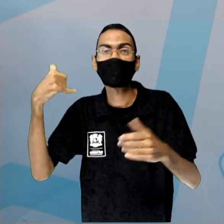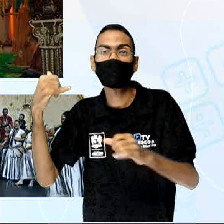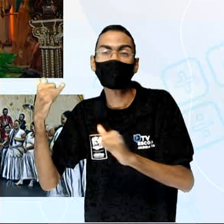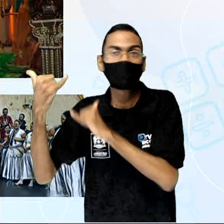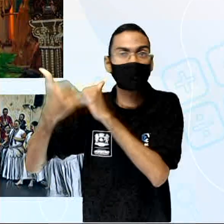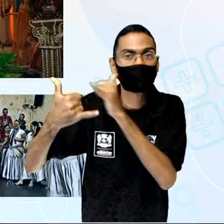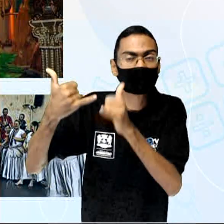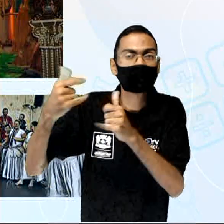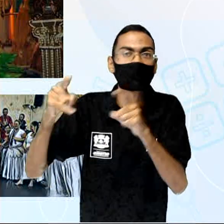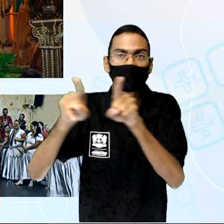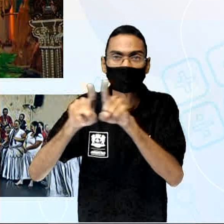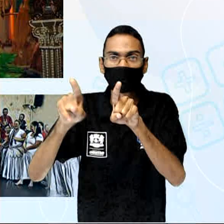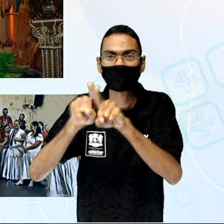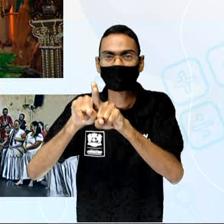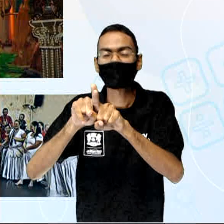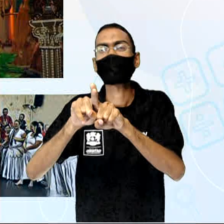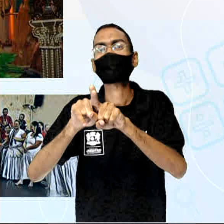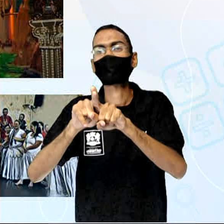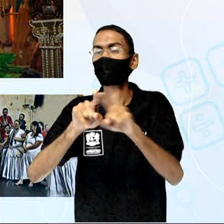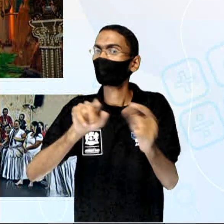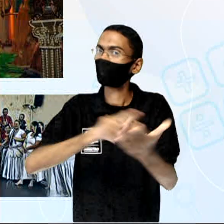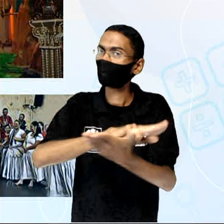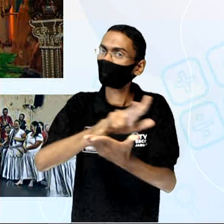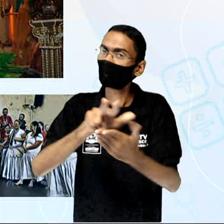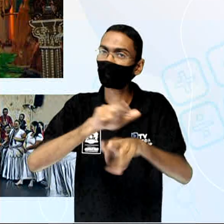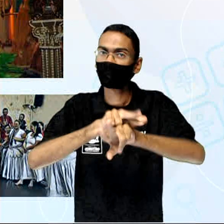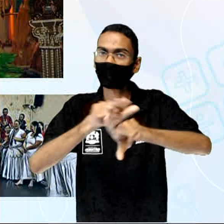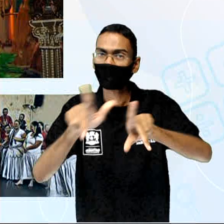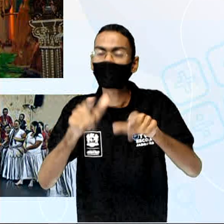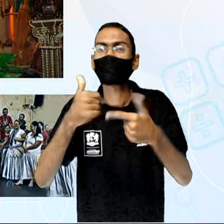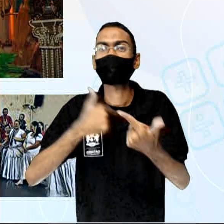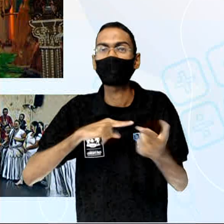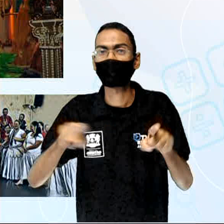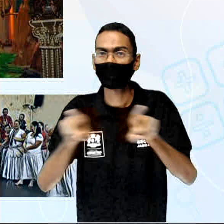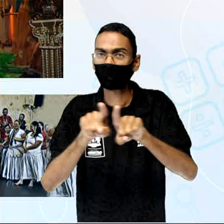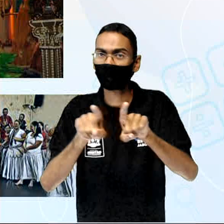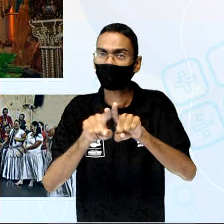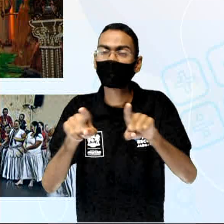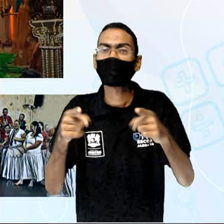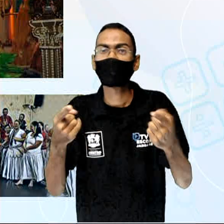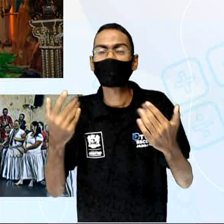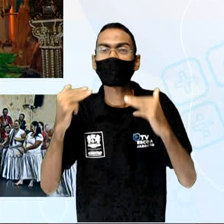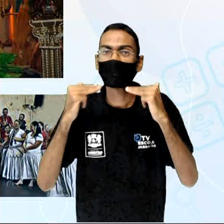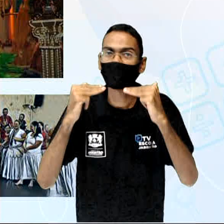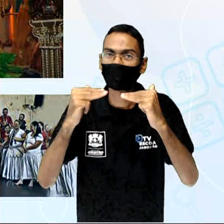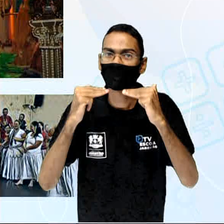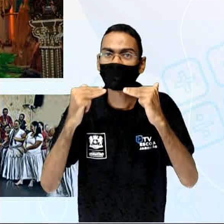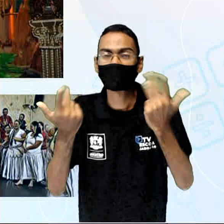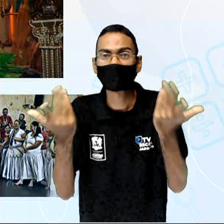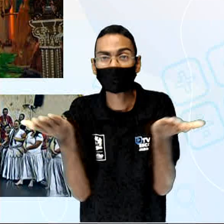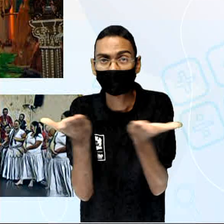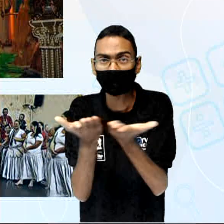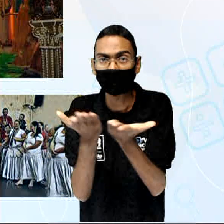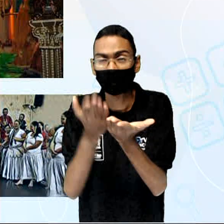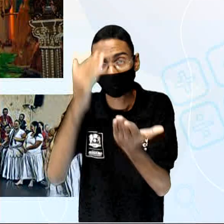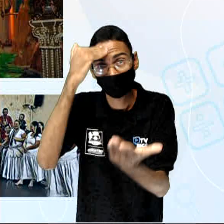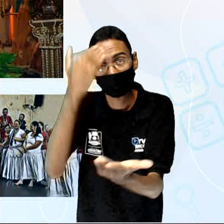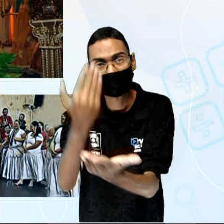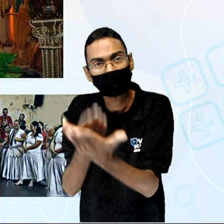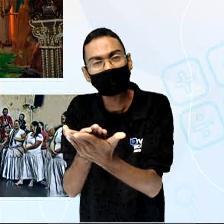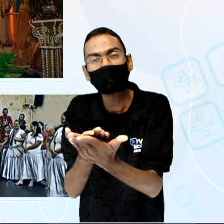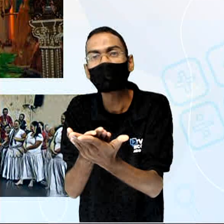a missionação e a miscigenação das populações e das crenças, por elas seguidas,